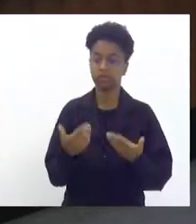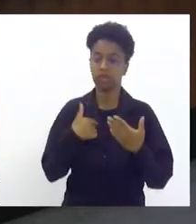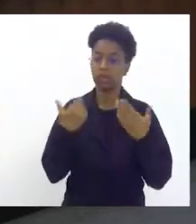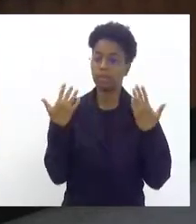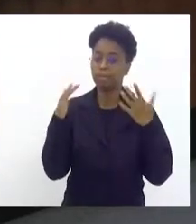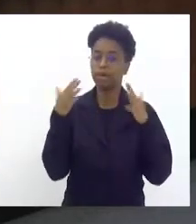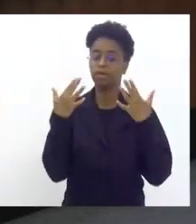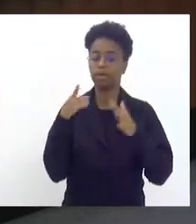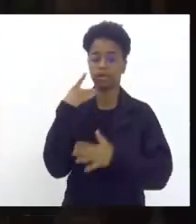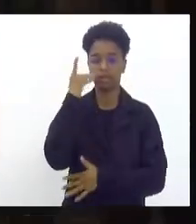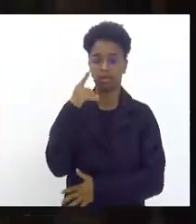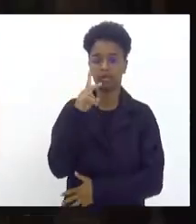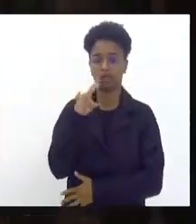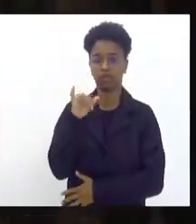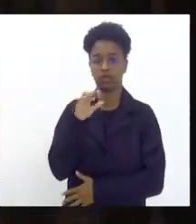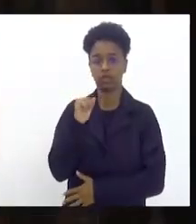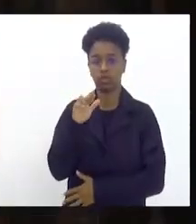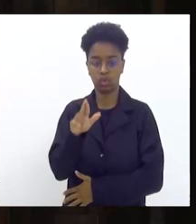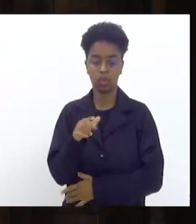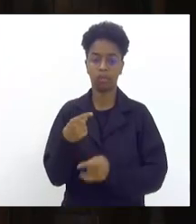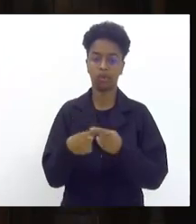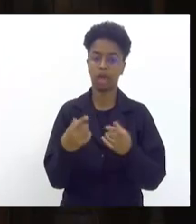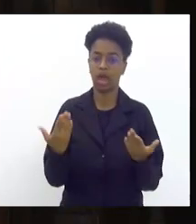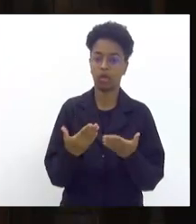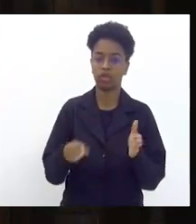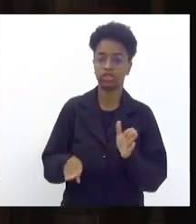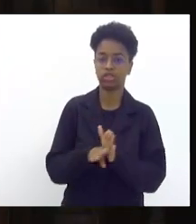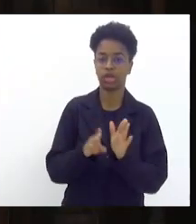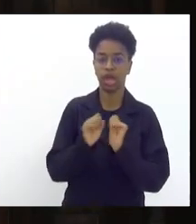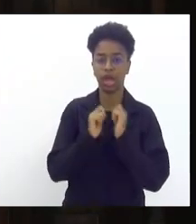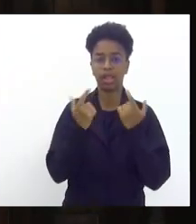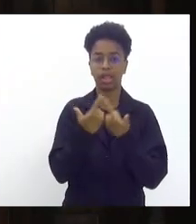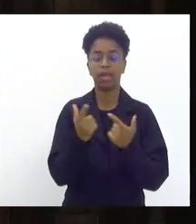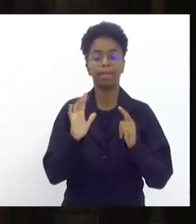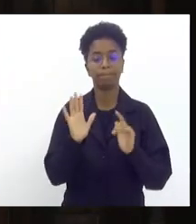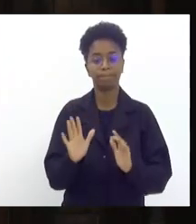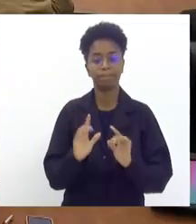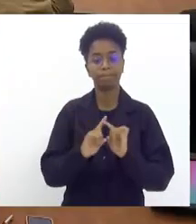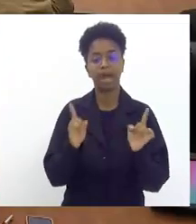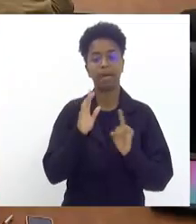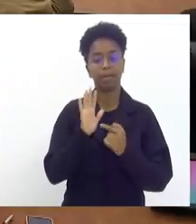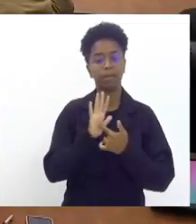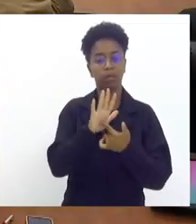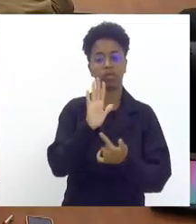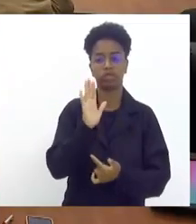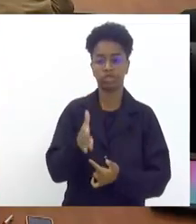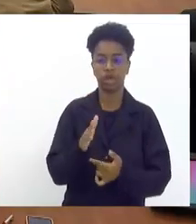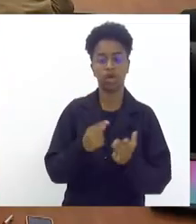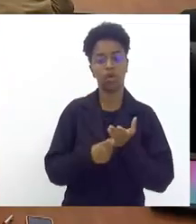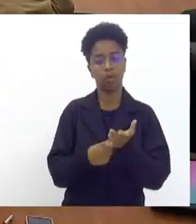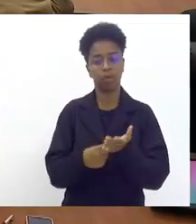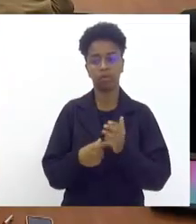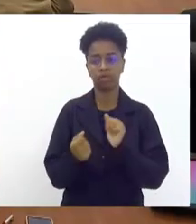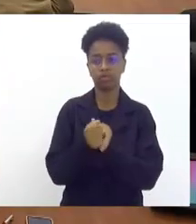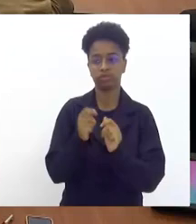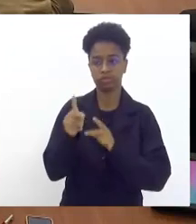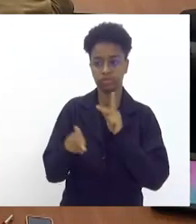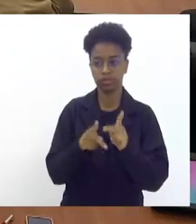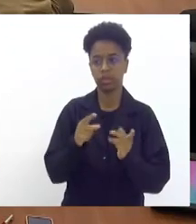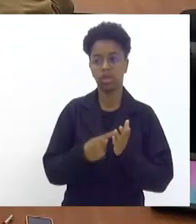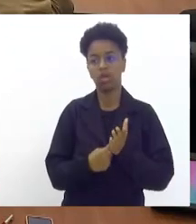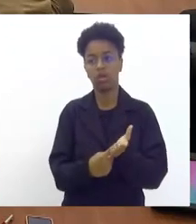ao deputado Vitor Júnior que chega agora na alergia mas já chega dizendo e mostrando o seu compromisso com o povo o seu